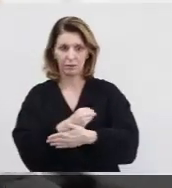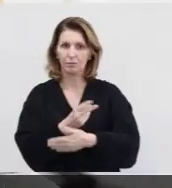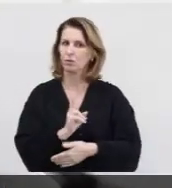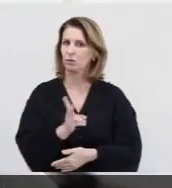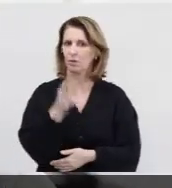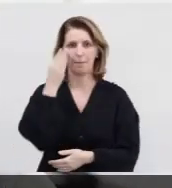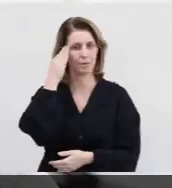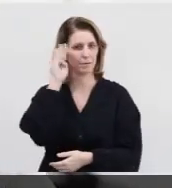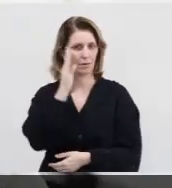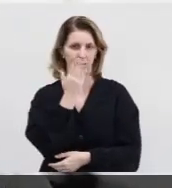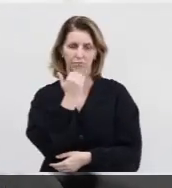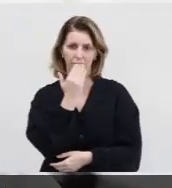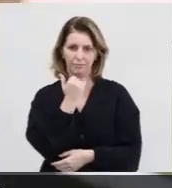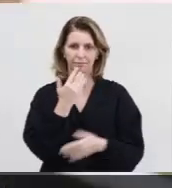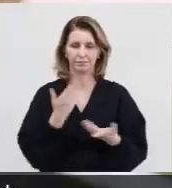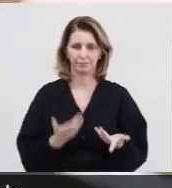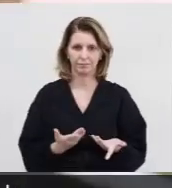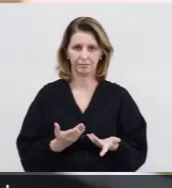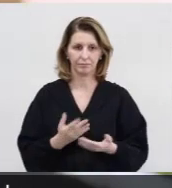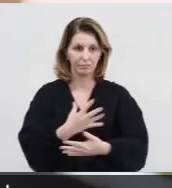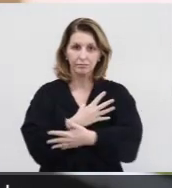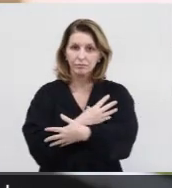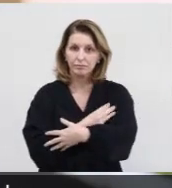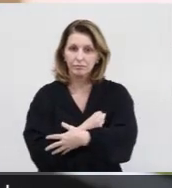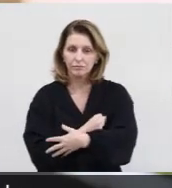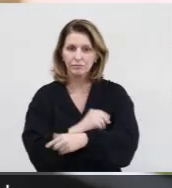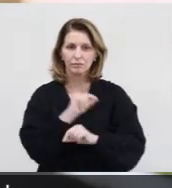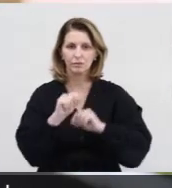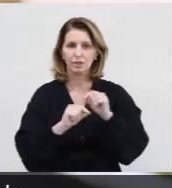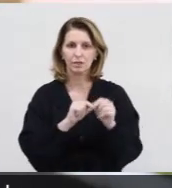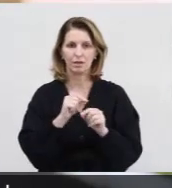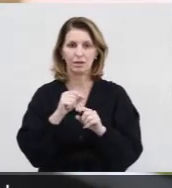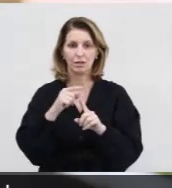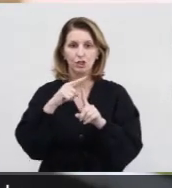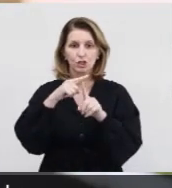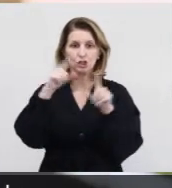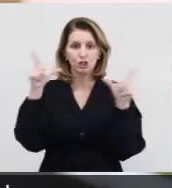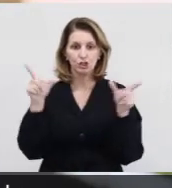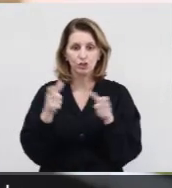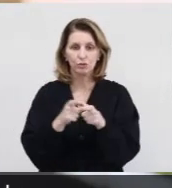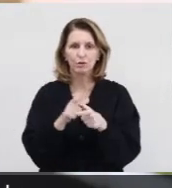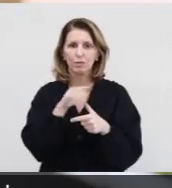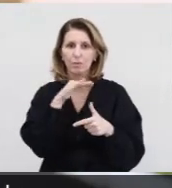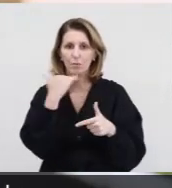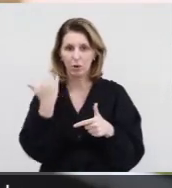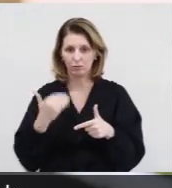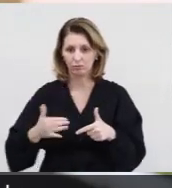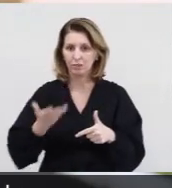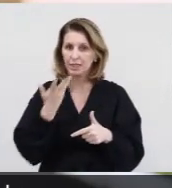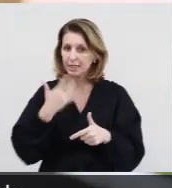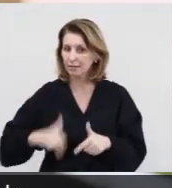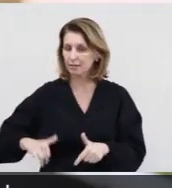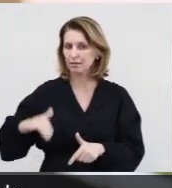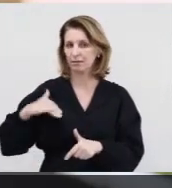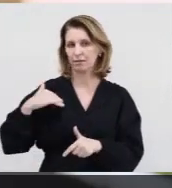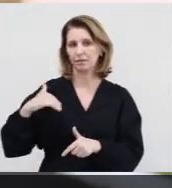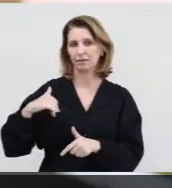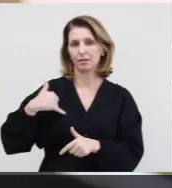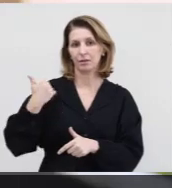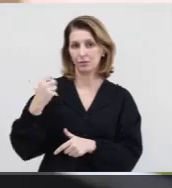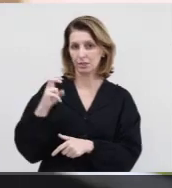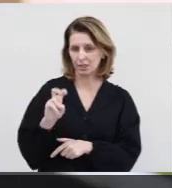principais alimentos para a pequena. O aleitamento materno reduz em 13% a mortalidade até os 5 anos de idade,